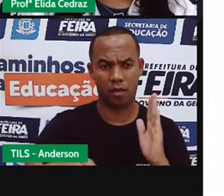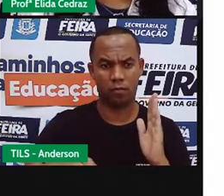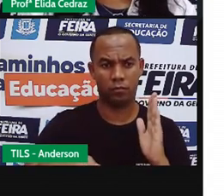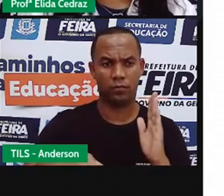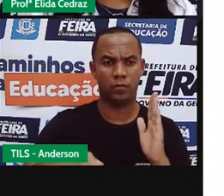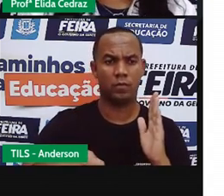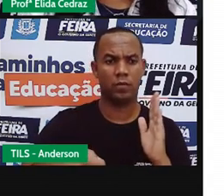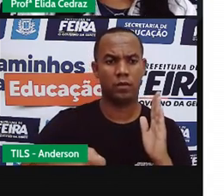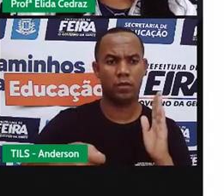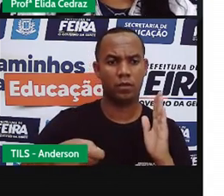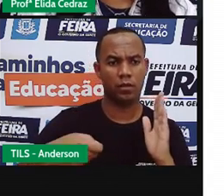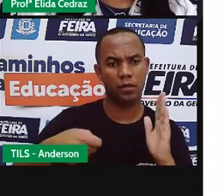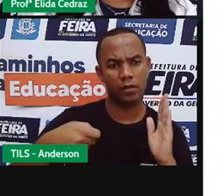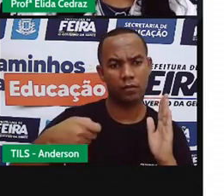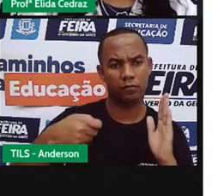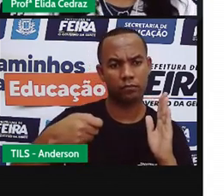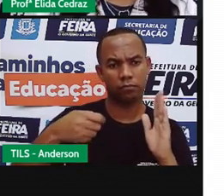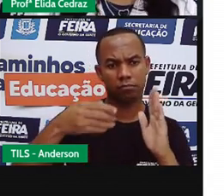Perreia,